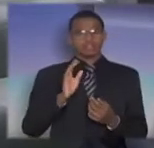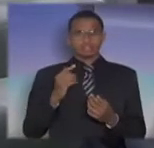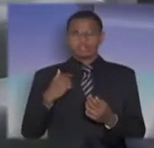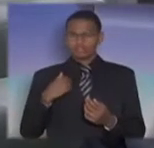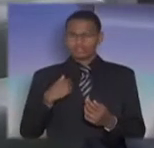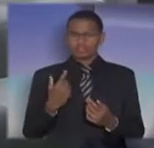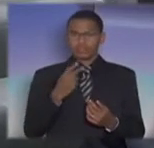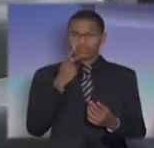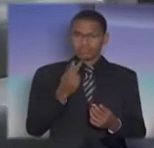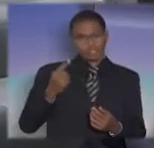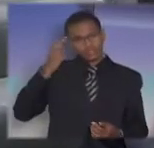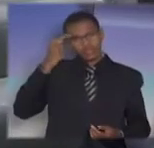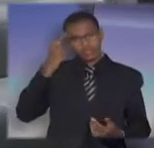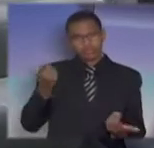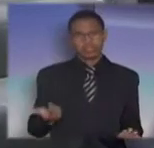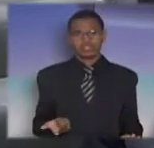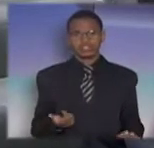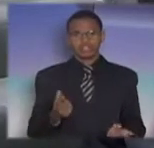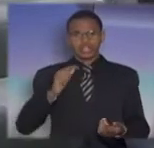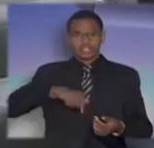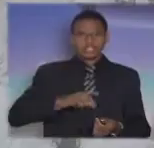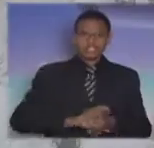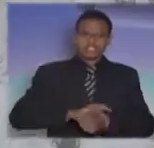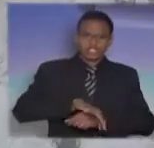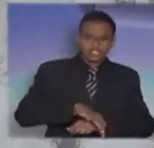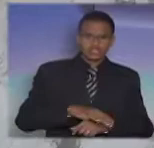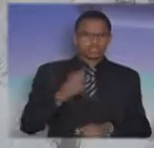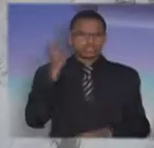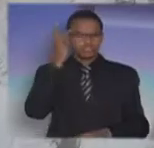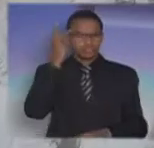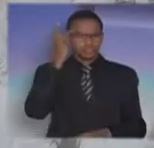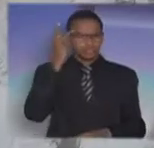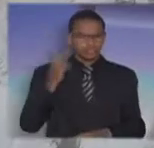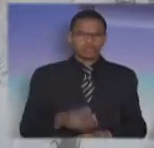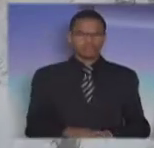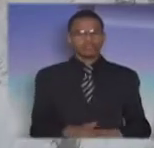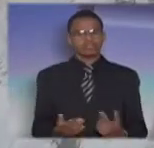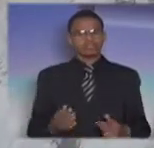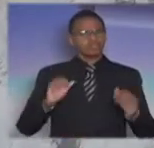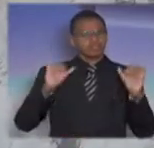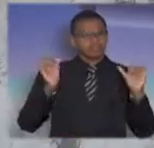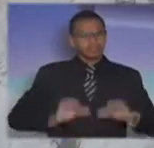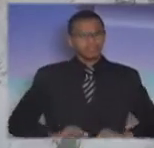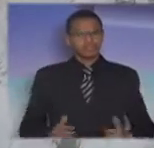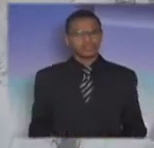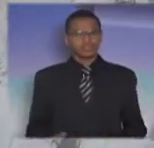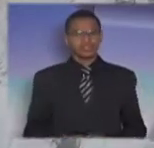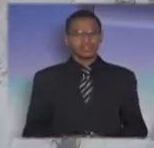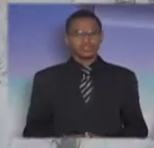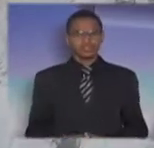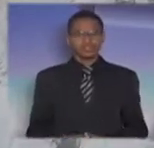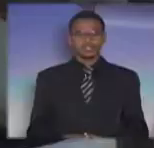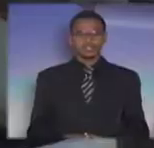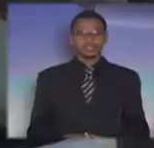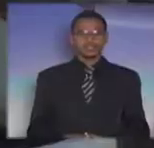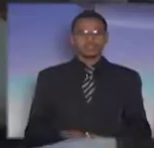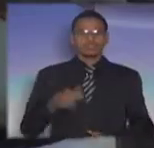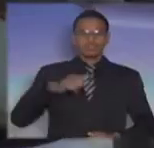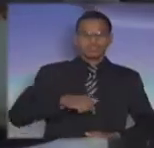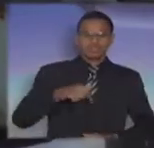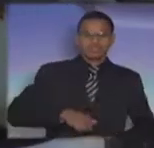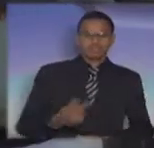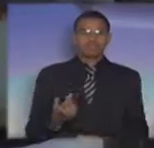de falar o que eu penso sobre a segurança do Estado de São Paulo, que está uma porcaria. A polícia, ela não está